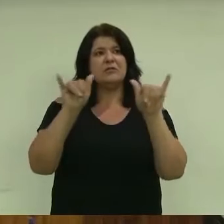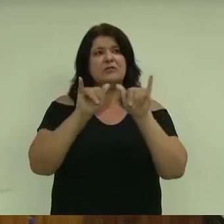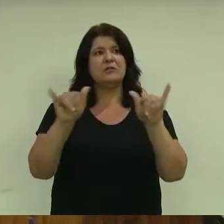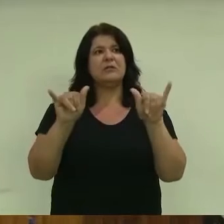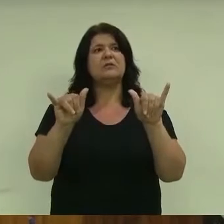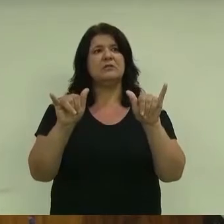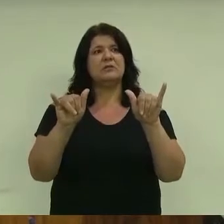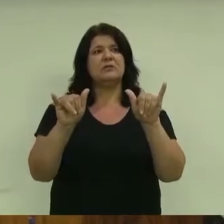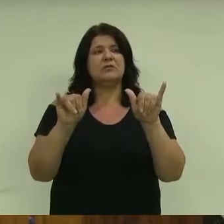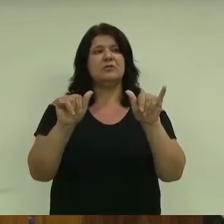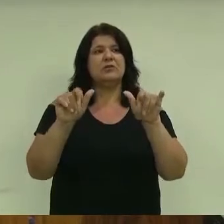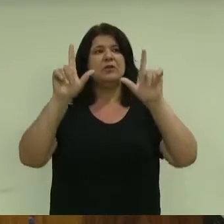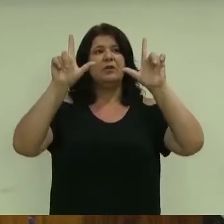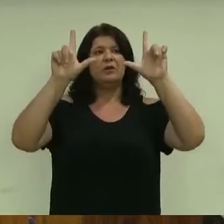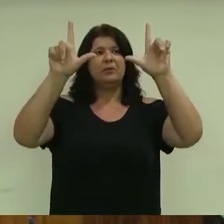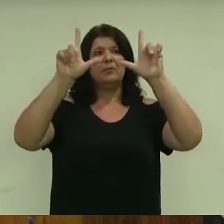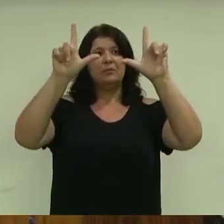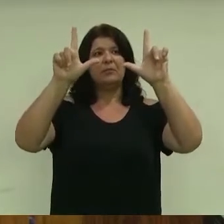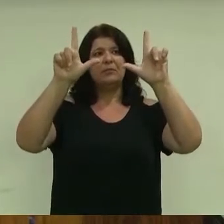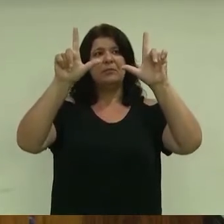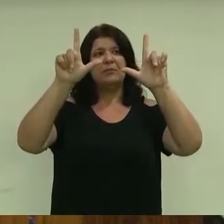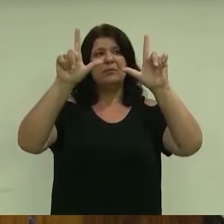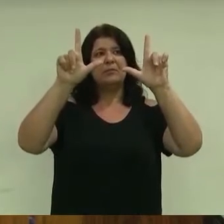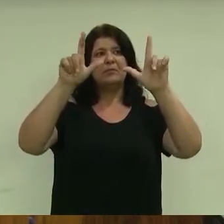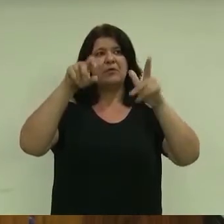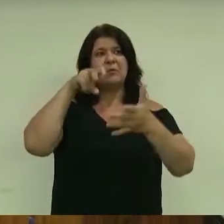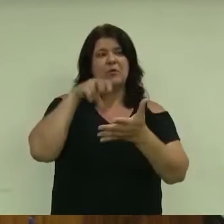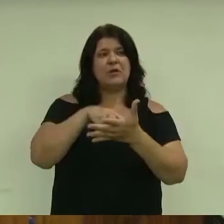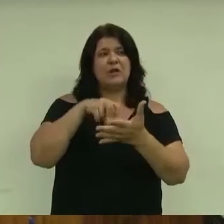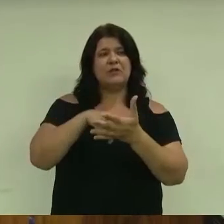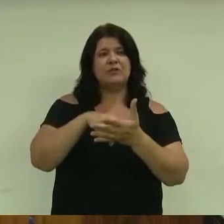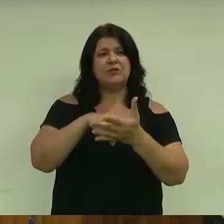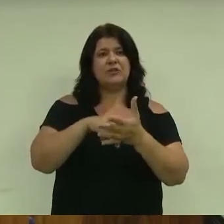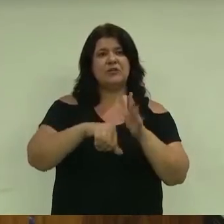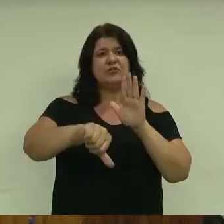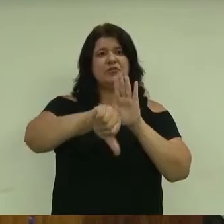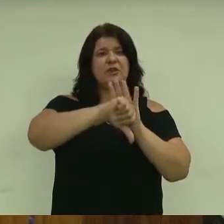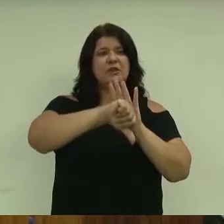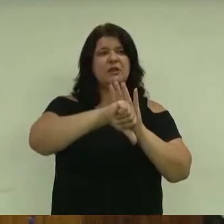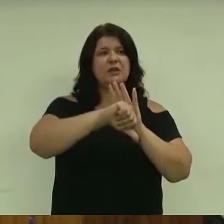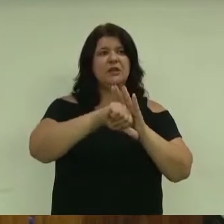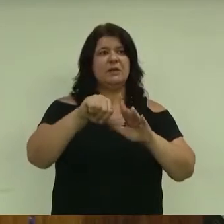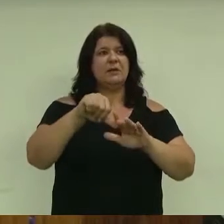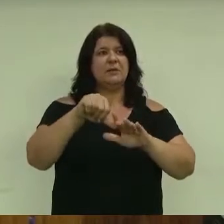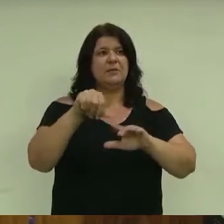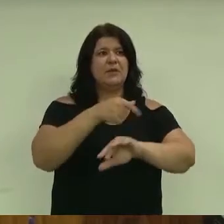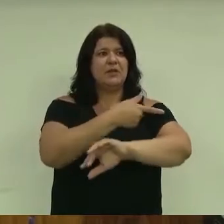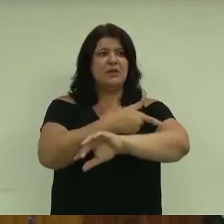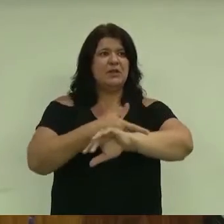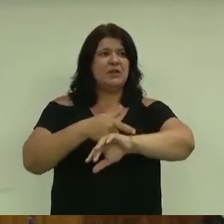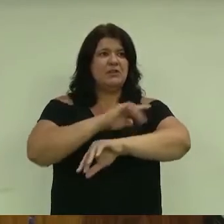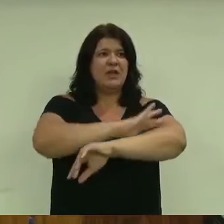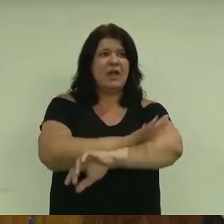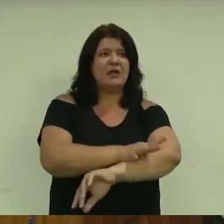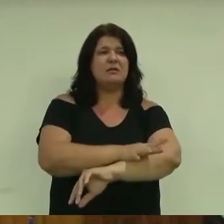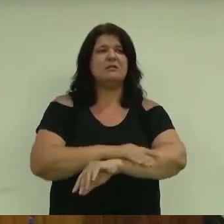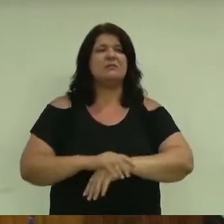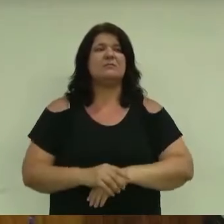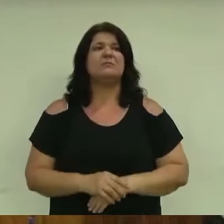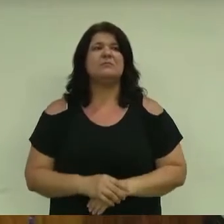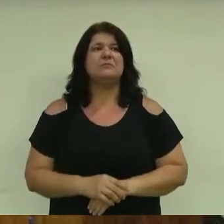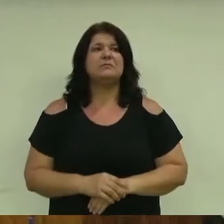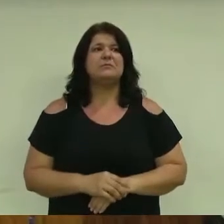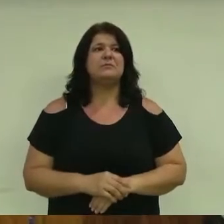placa ou cartaz informando a punição para o crime de racismo nos estabelecimentos de acesso ao público que especifica. E aqui,